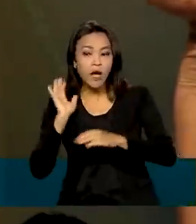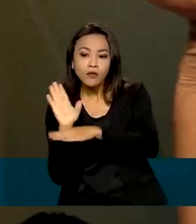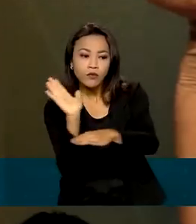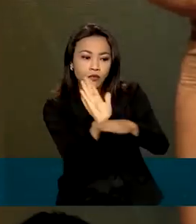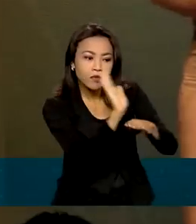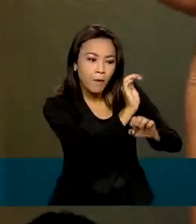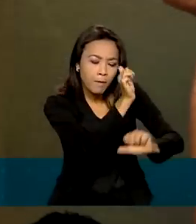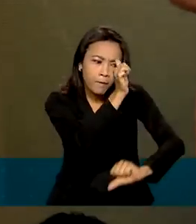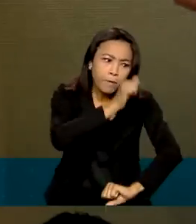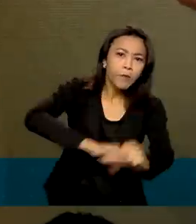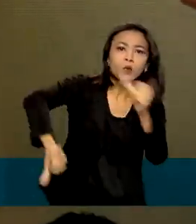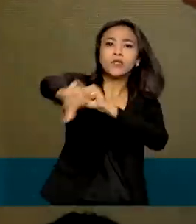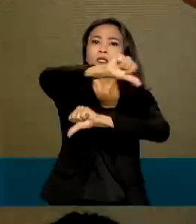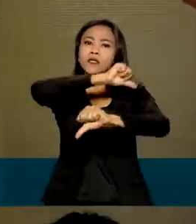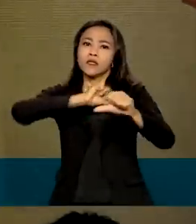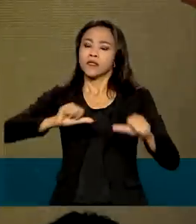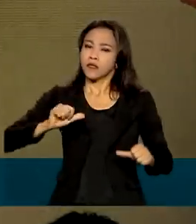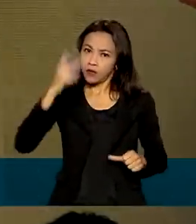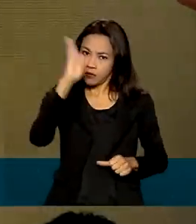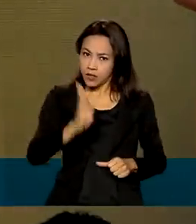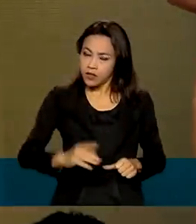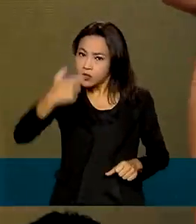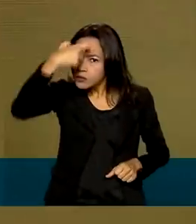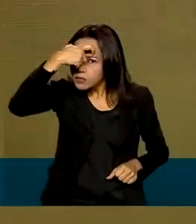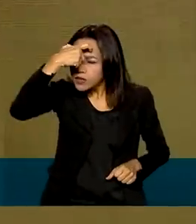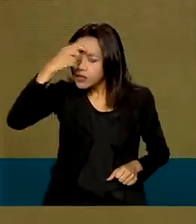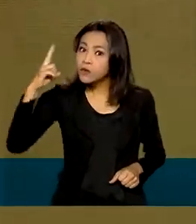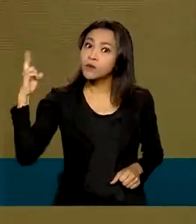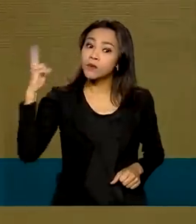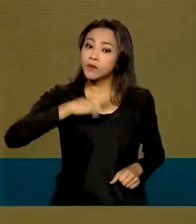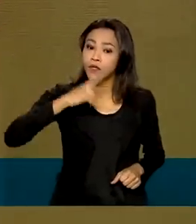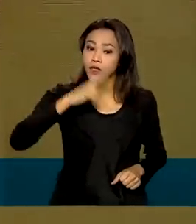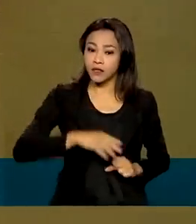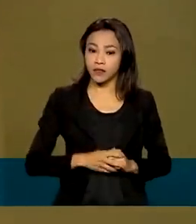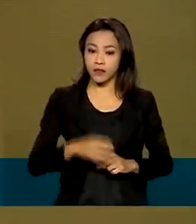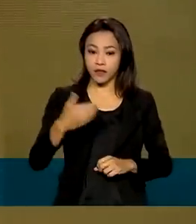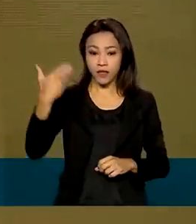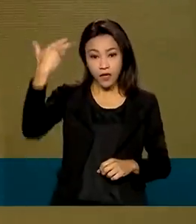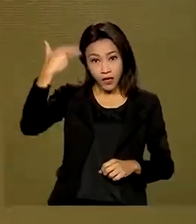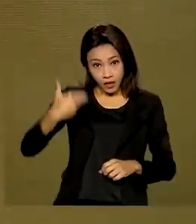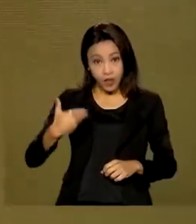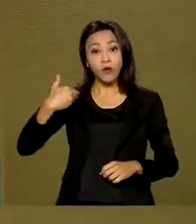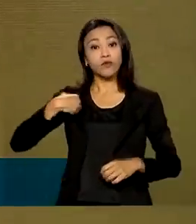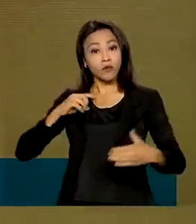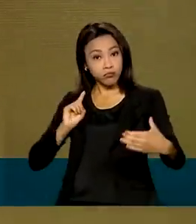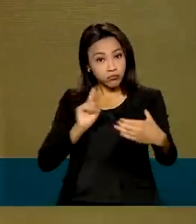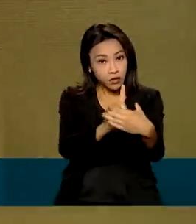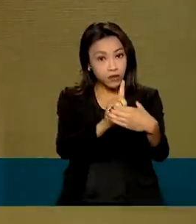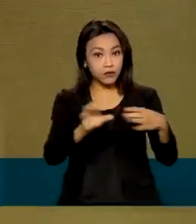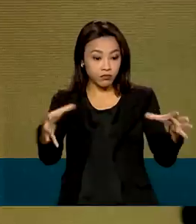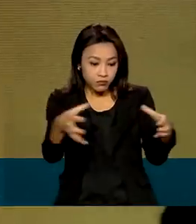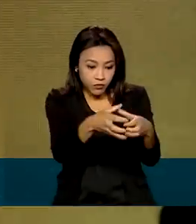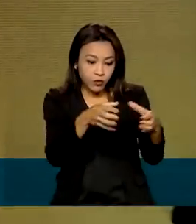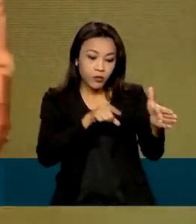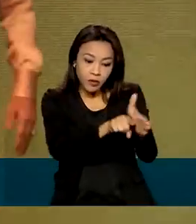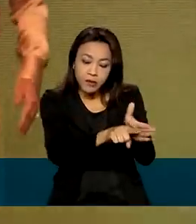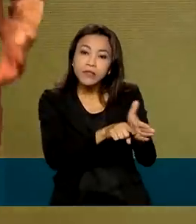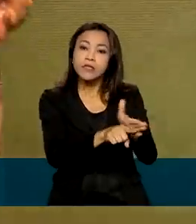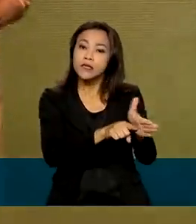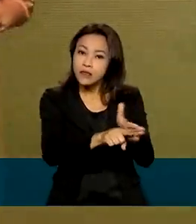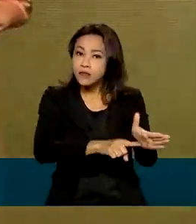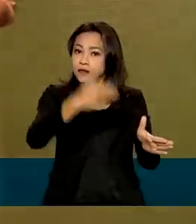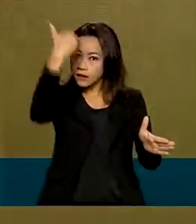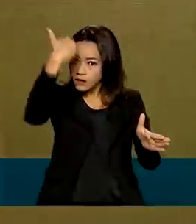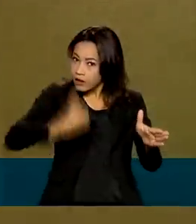precisa de uma mudança de mentalidade e isso é urgente. Eu faço parte dessa estatística que a Lívia compartilhou,